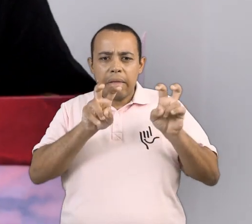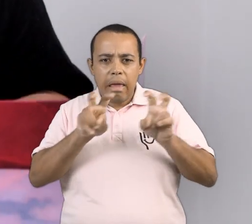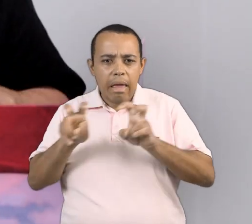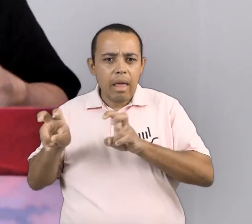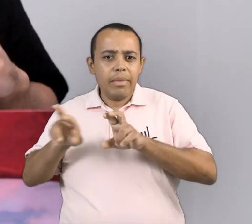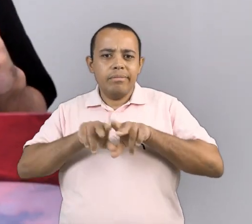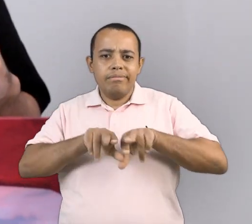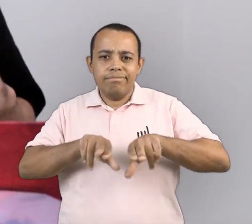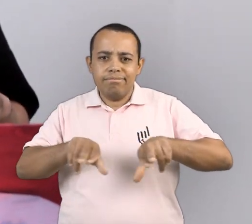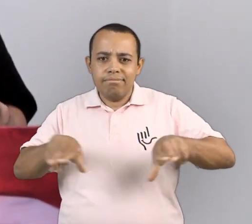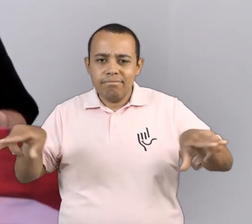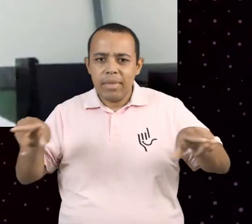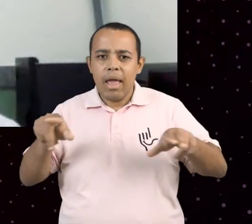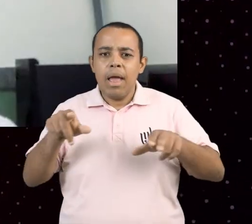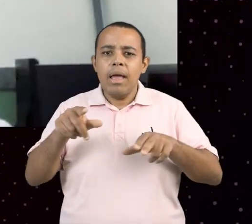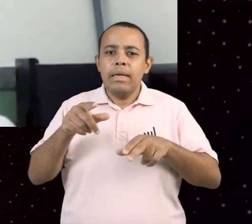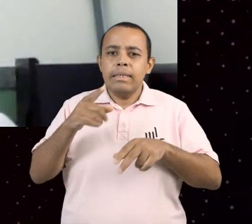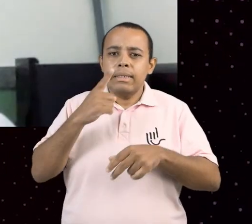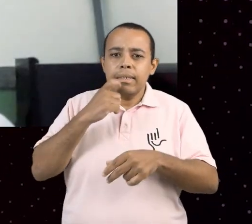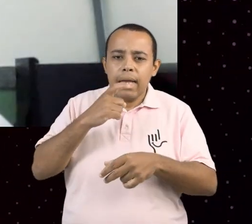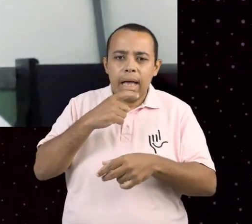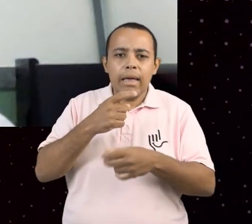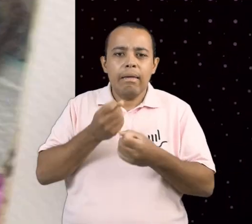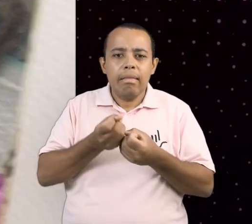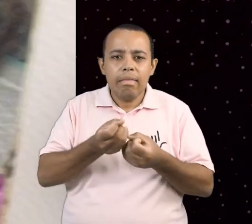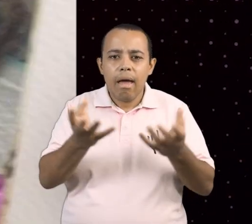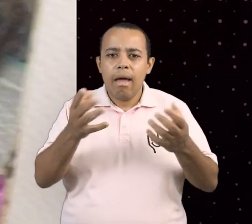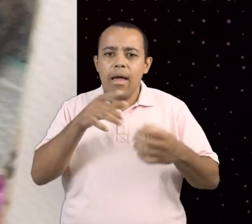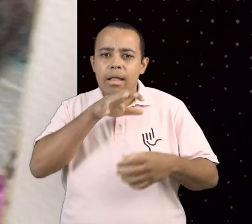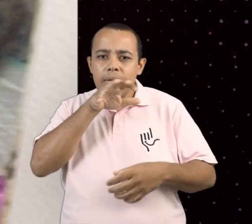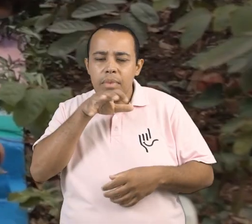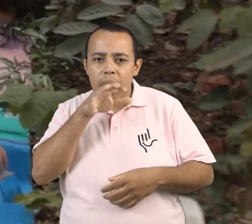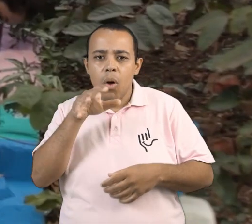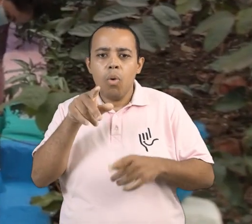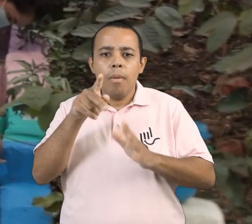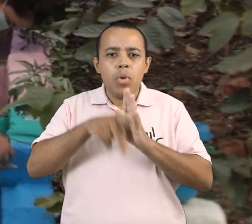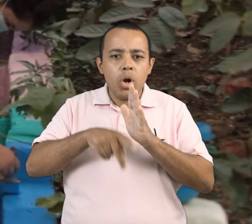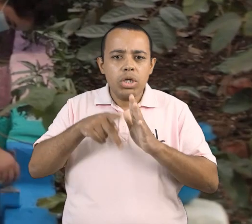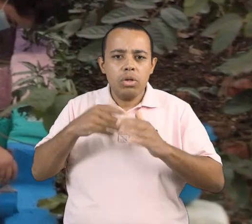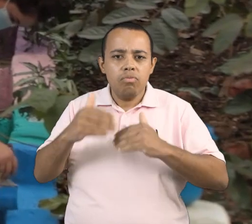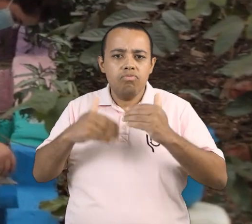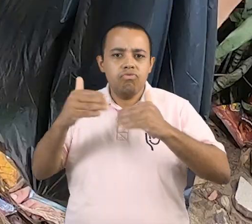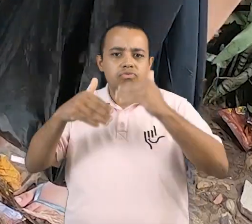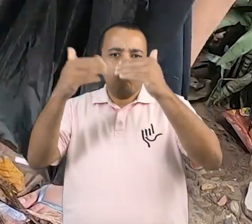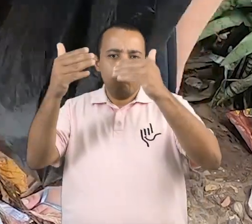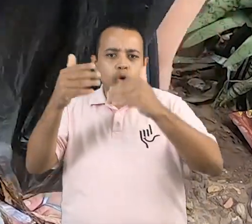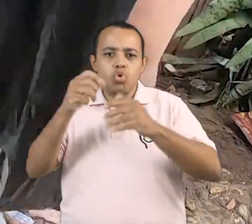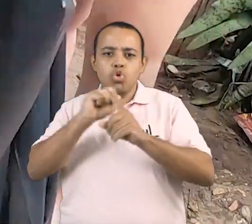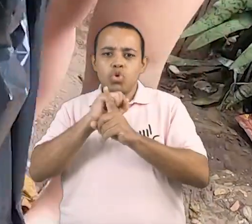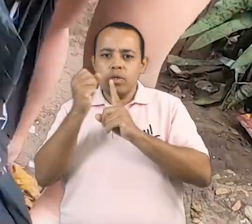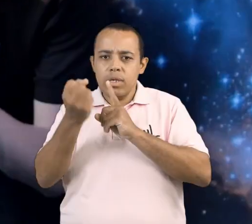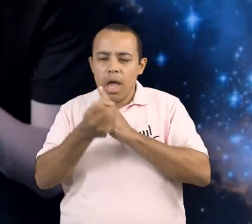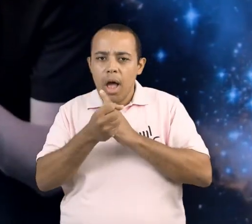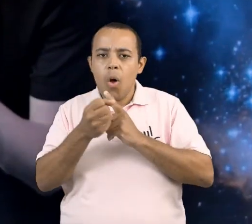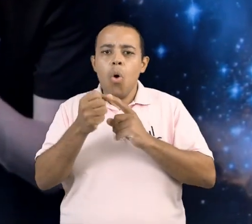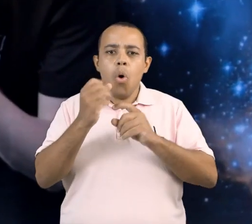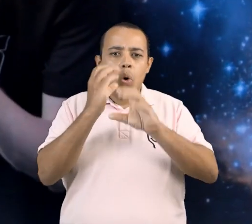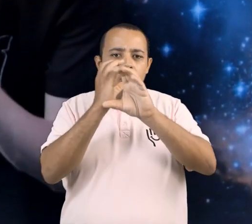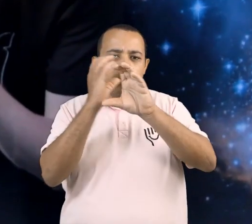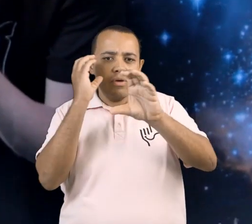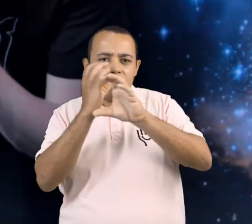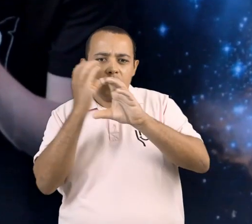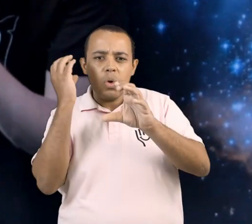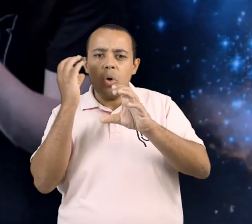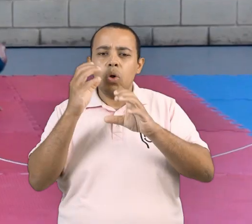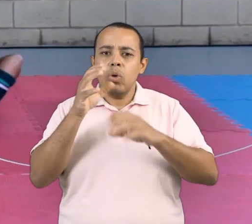variados. Falamos sobre doação de sangue para animais, projeto de empreendedorismo social, atividades do Observatório